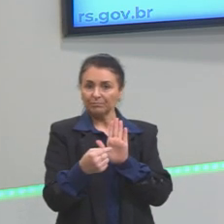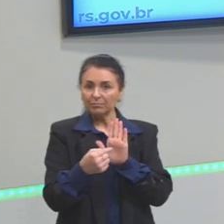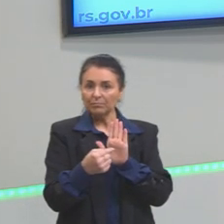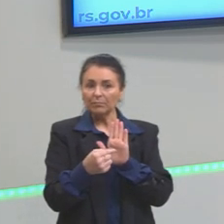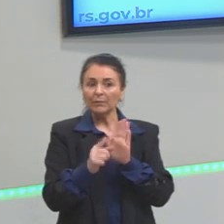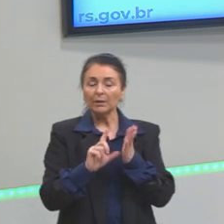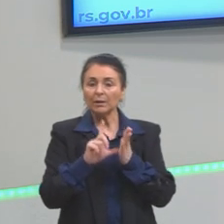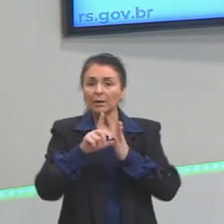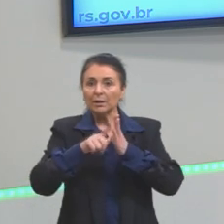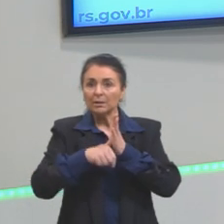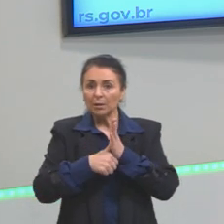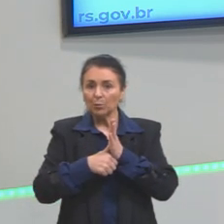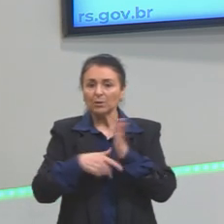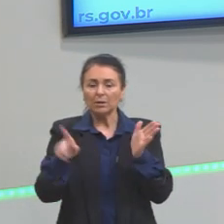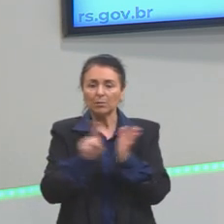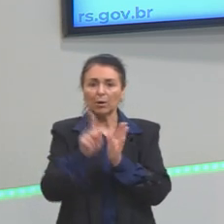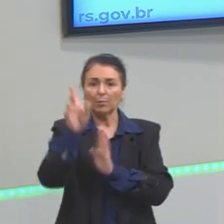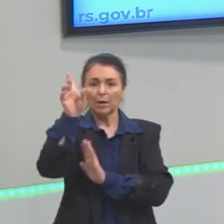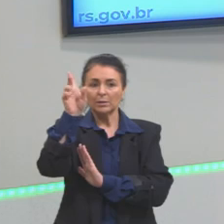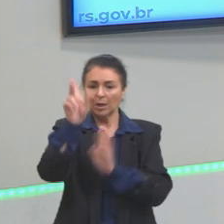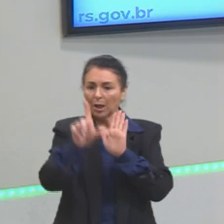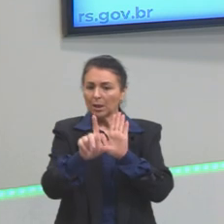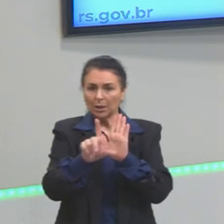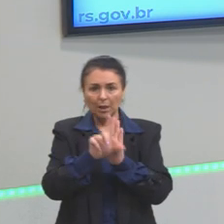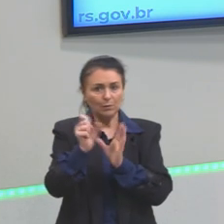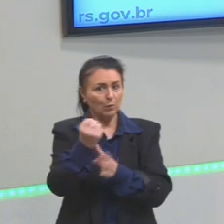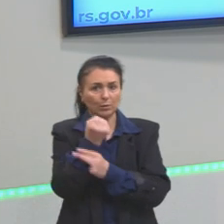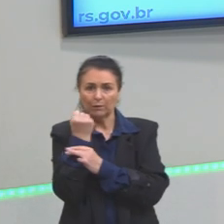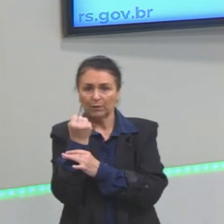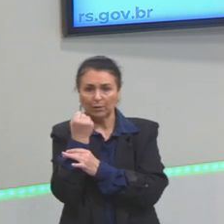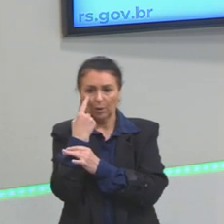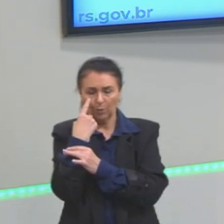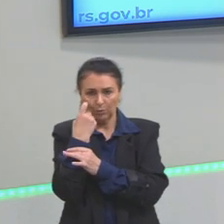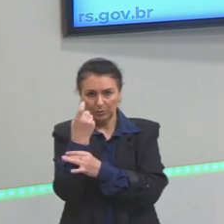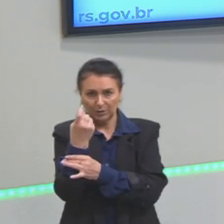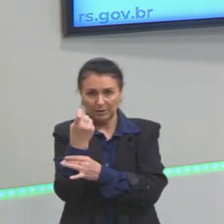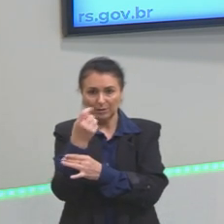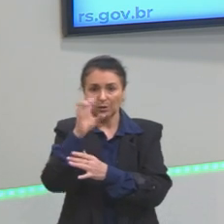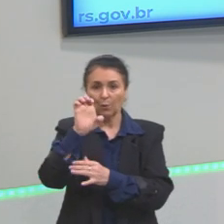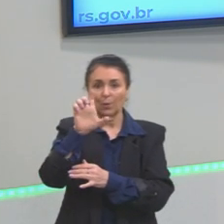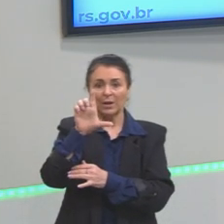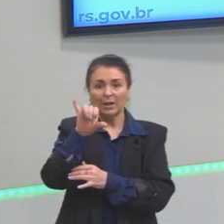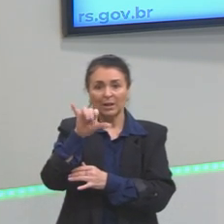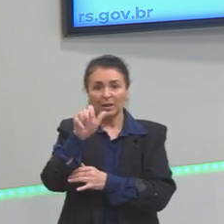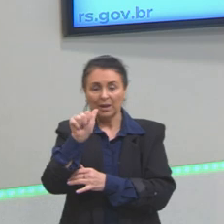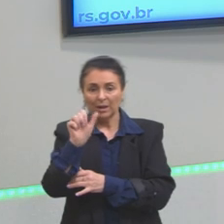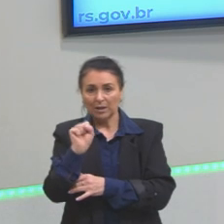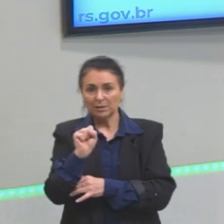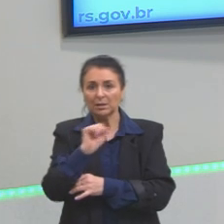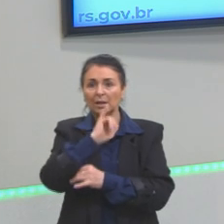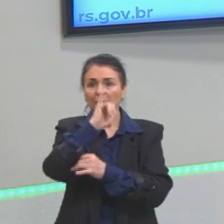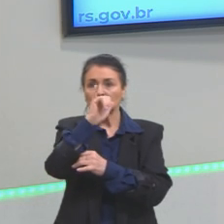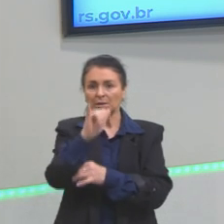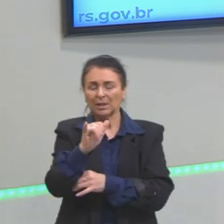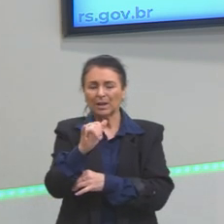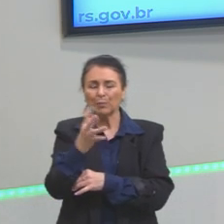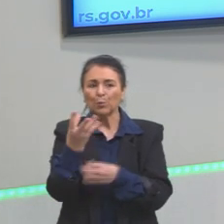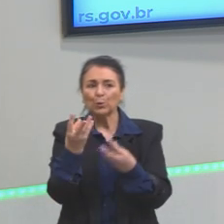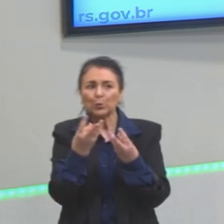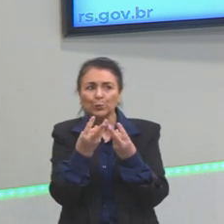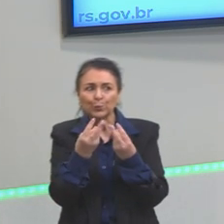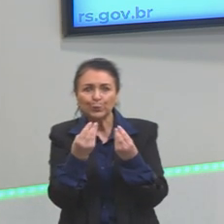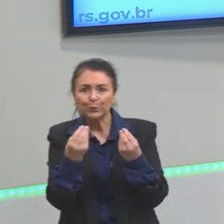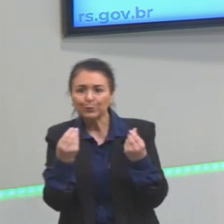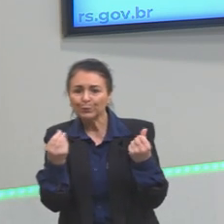dele, e essas próprias leis o defendem. Então, o Norberto Elias defende essa... É muito imbricado o